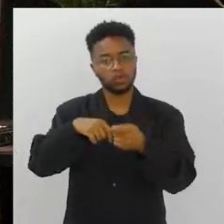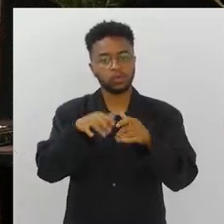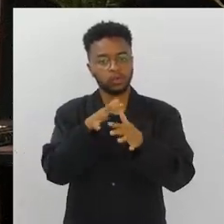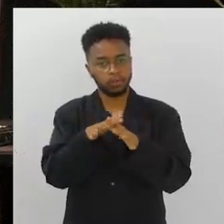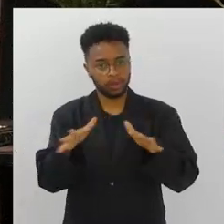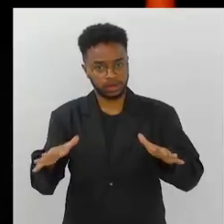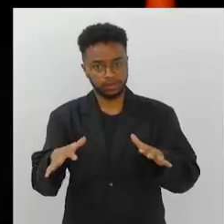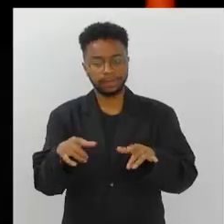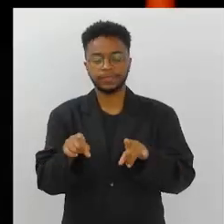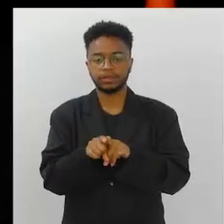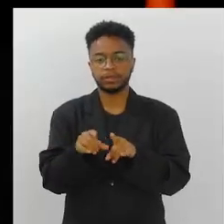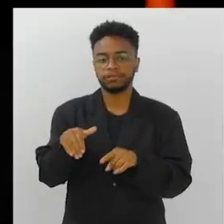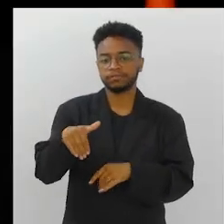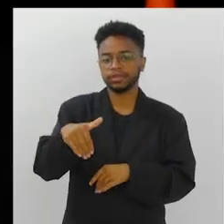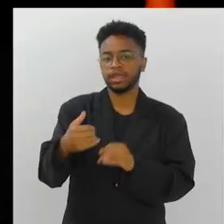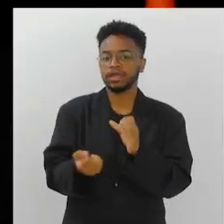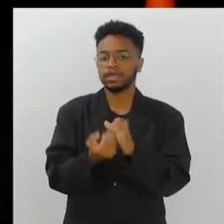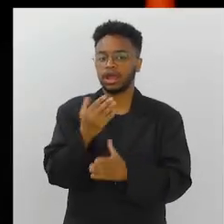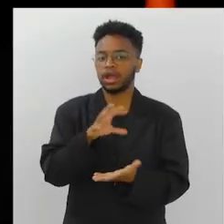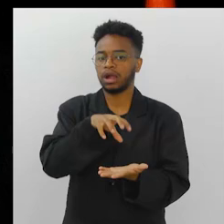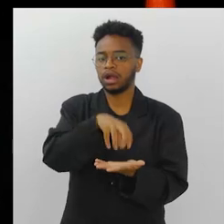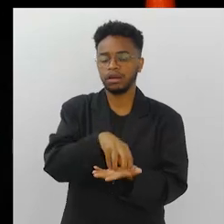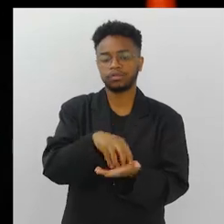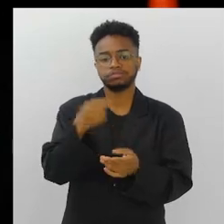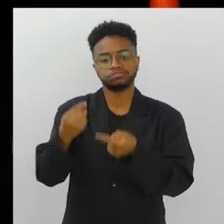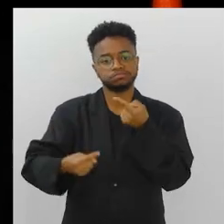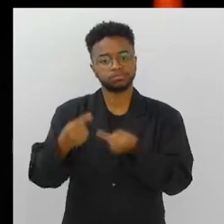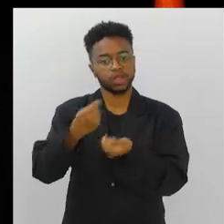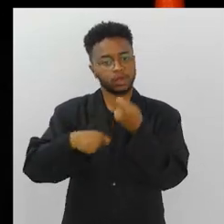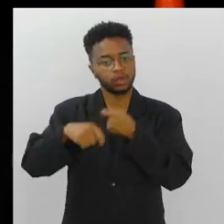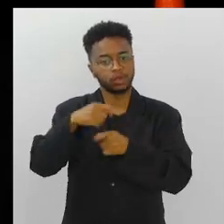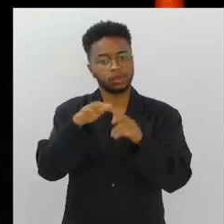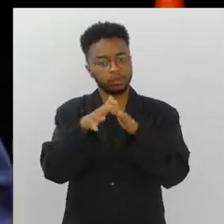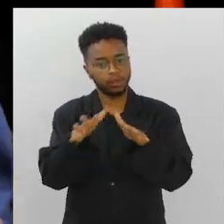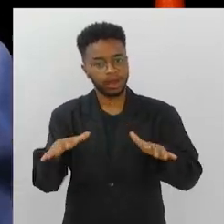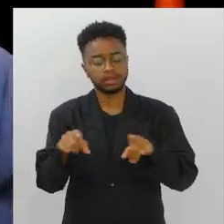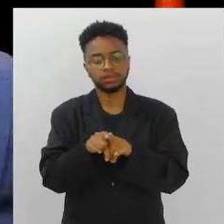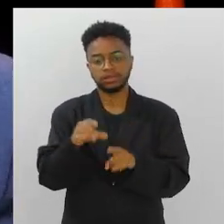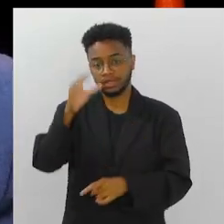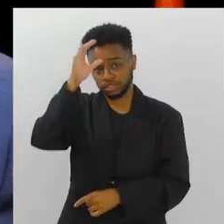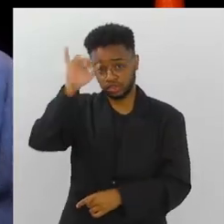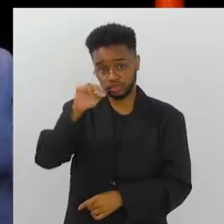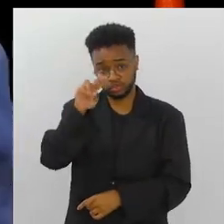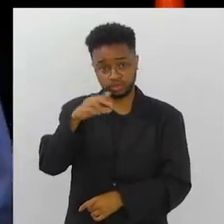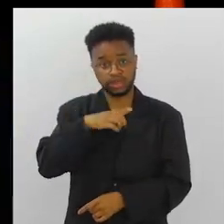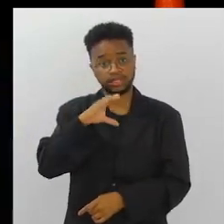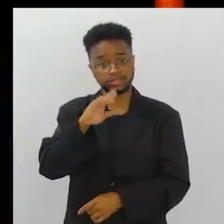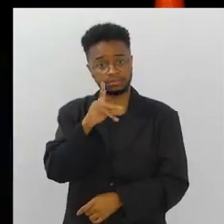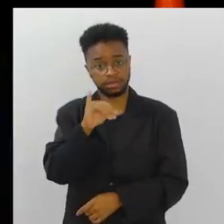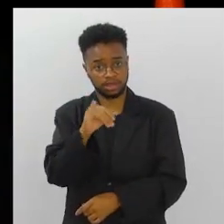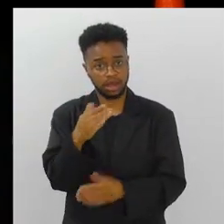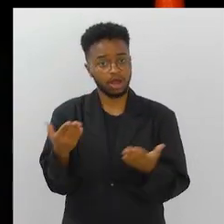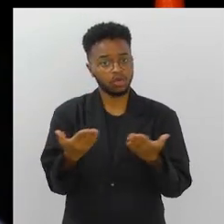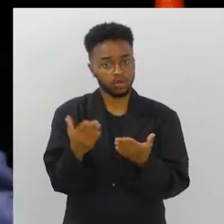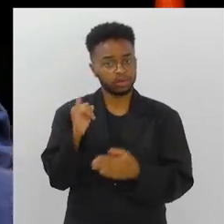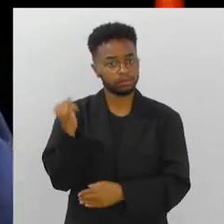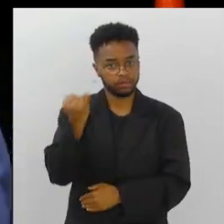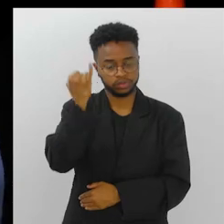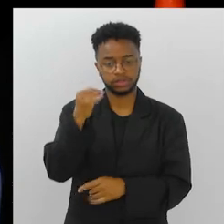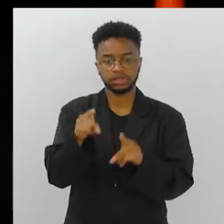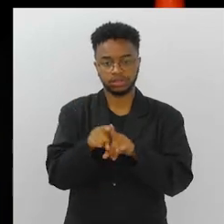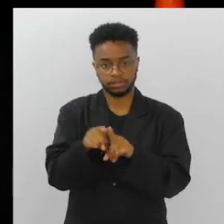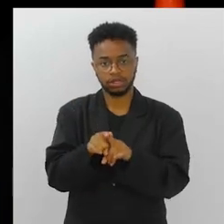Fórum dá para criar uma Câmara Setorial que também discute a economia do mar, o Tiaju está tocando uma CPI nesse momento que tem uma